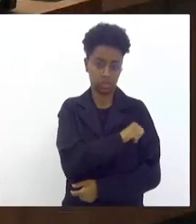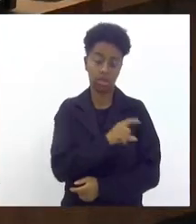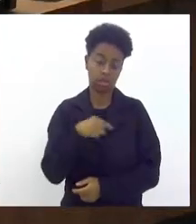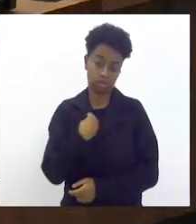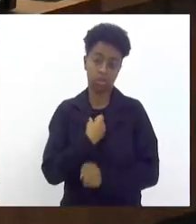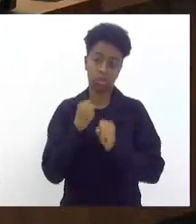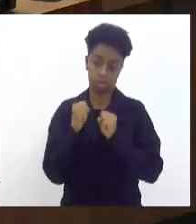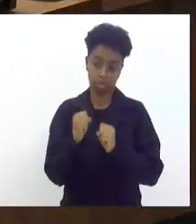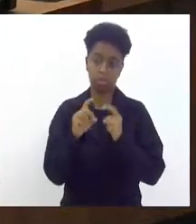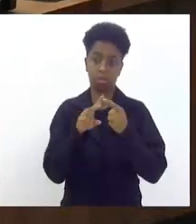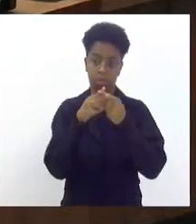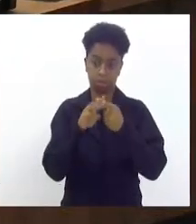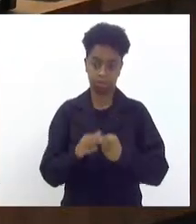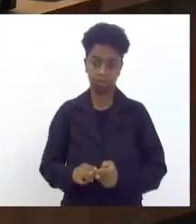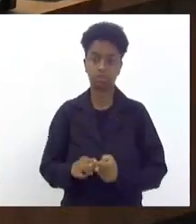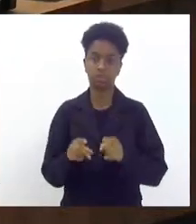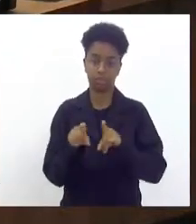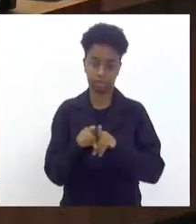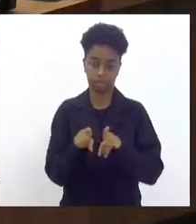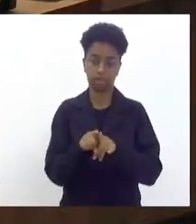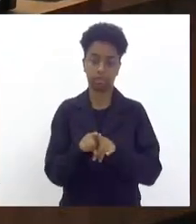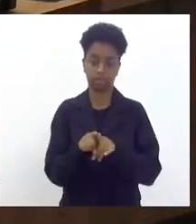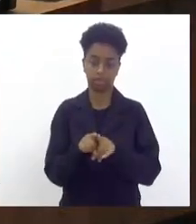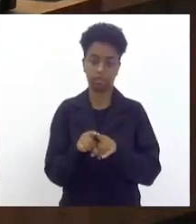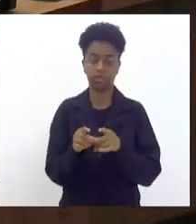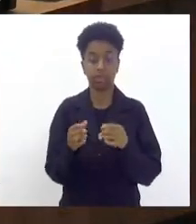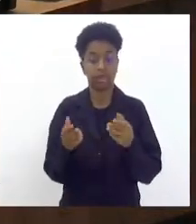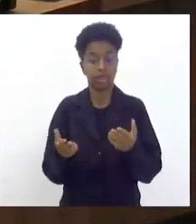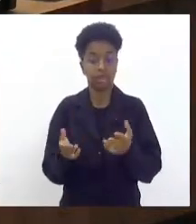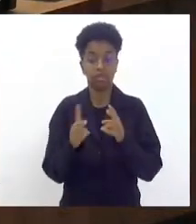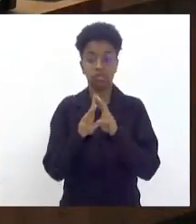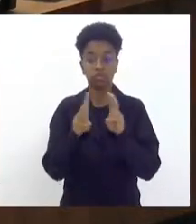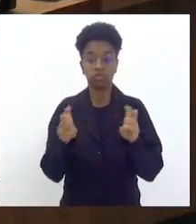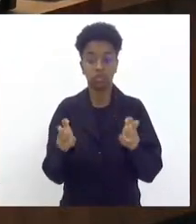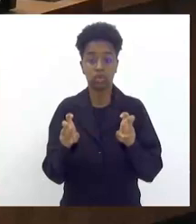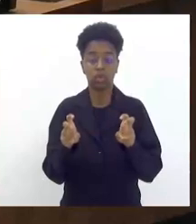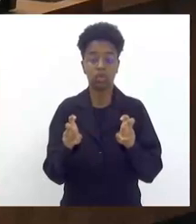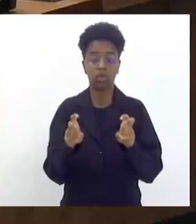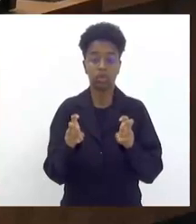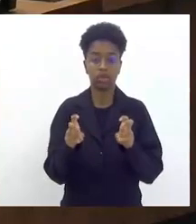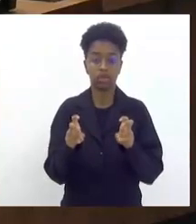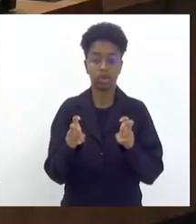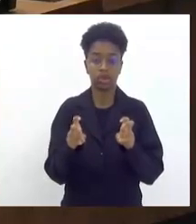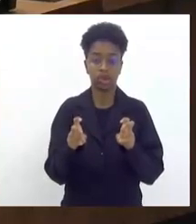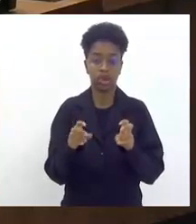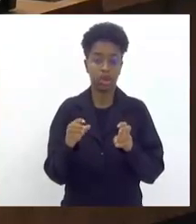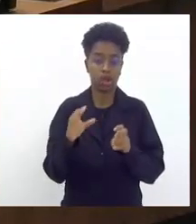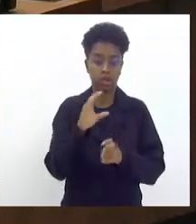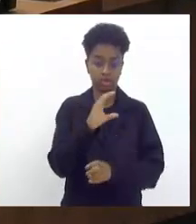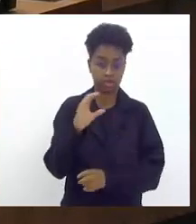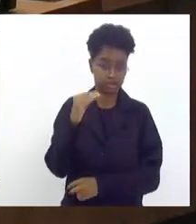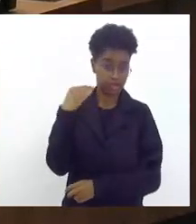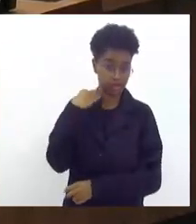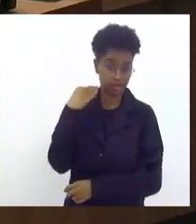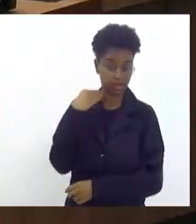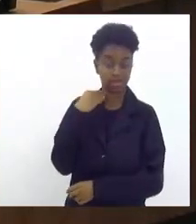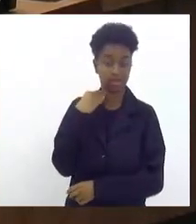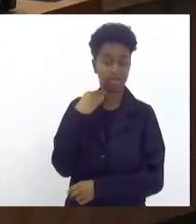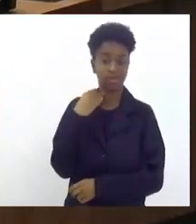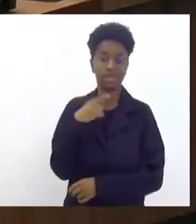ajustar dessa forma também em relação também a conta específica ficou uma dúvida se